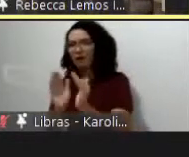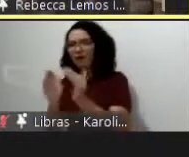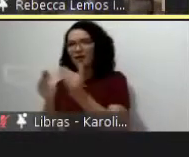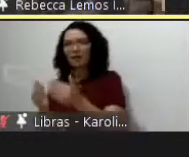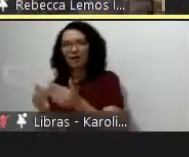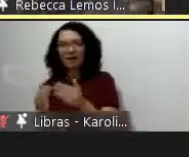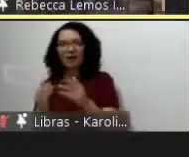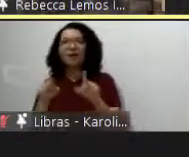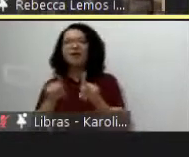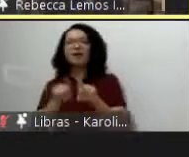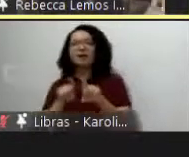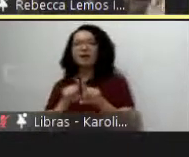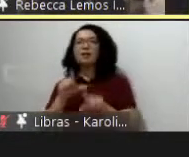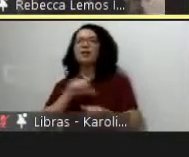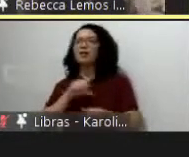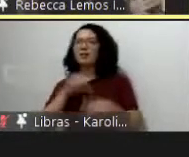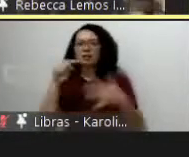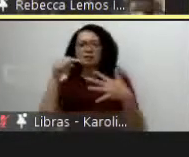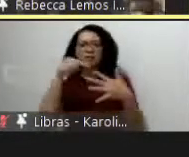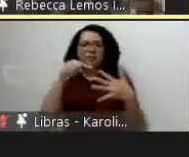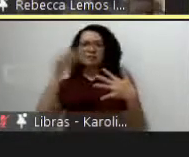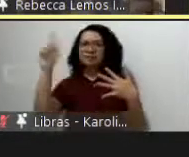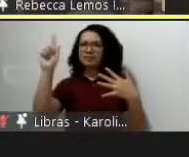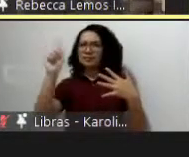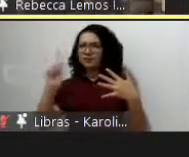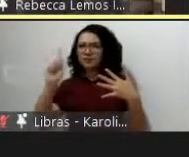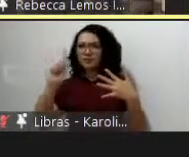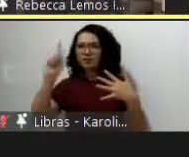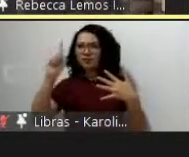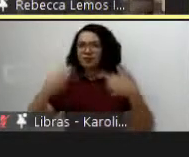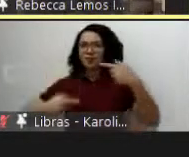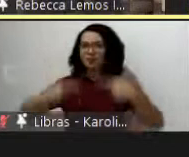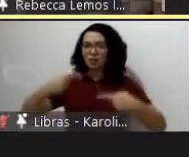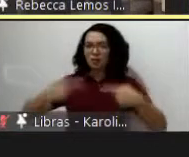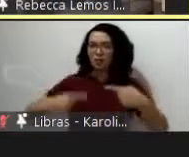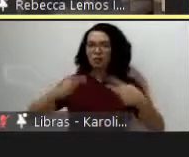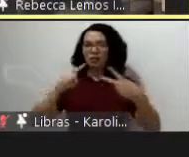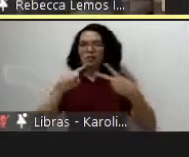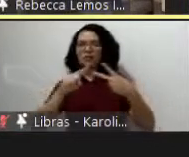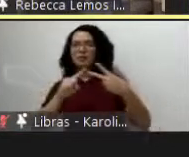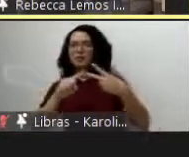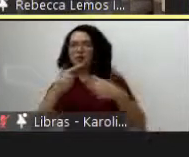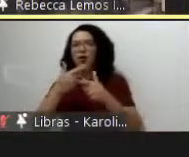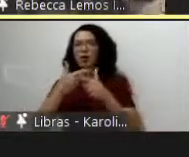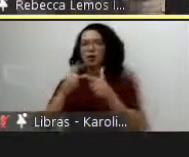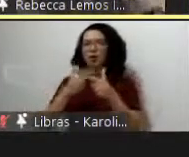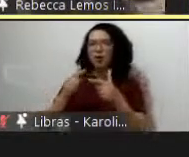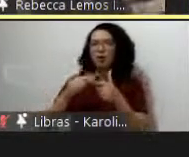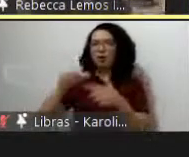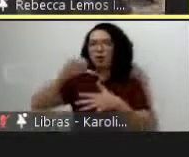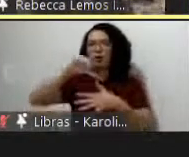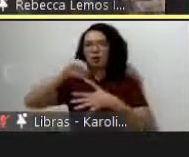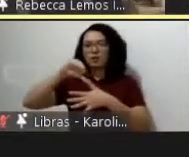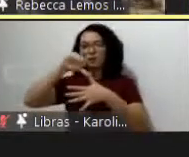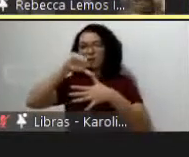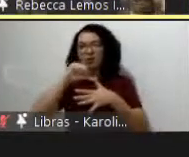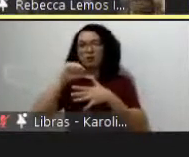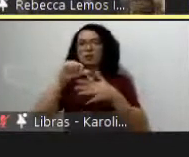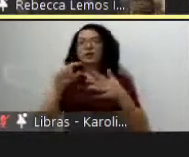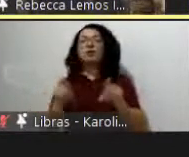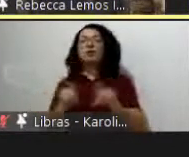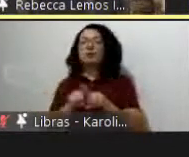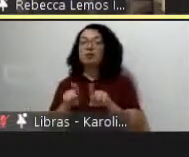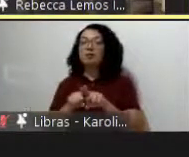geopolítica que inclua discussões de grandes problemas latino-americanos e a diversidade da realidade